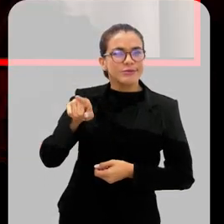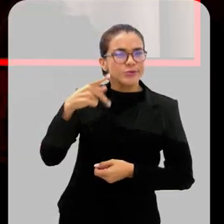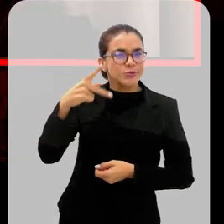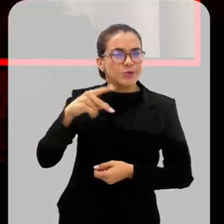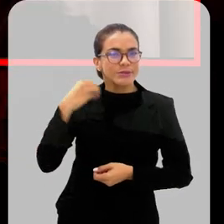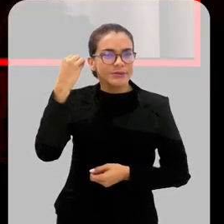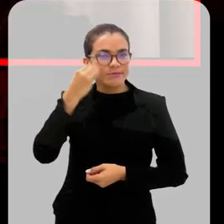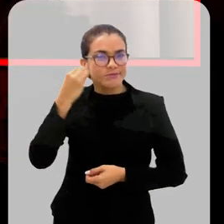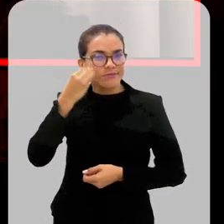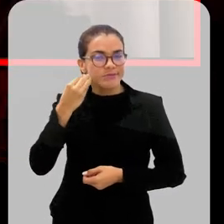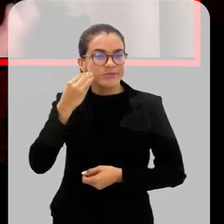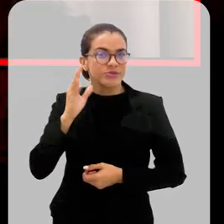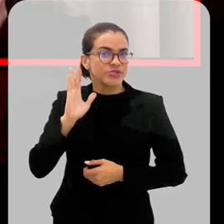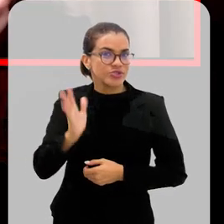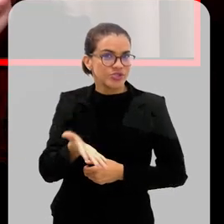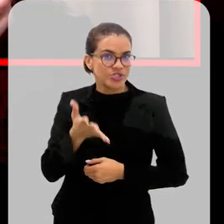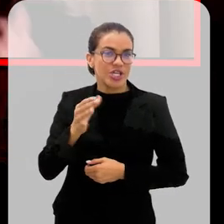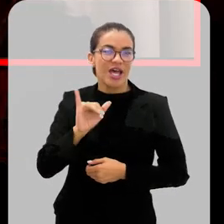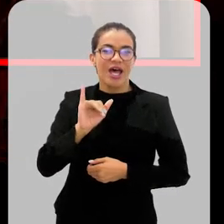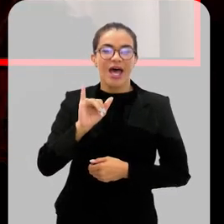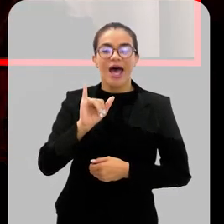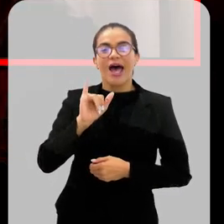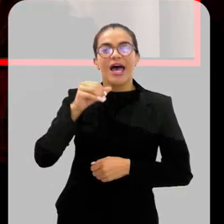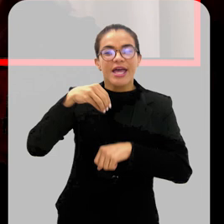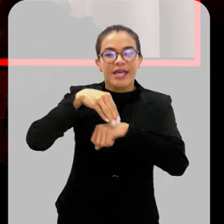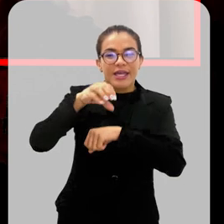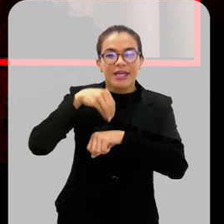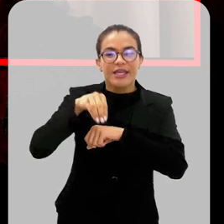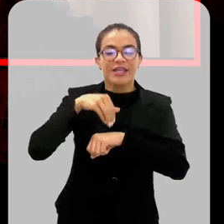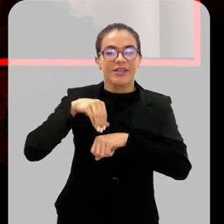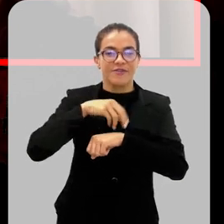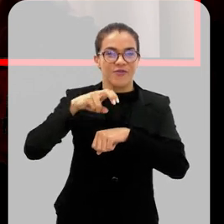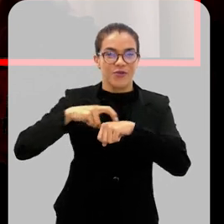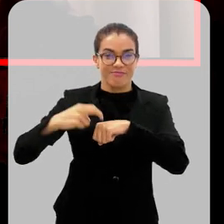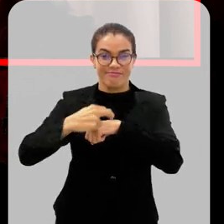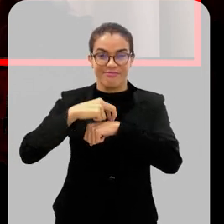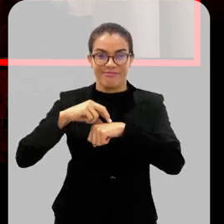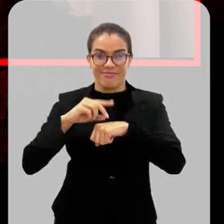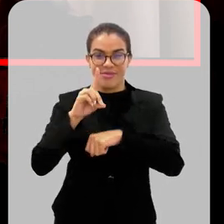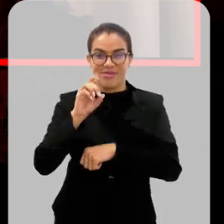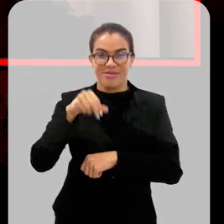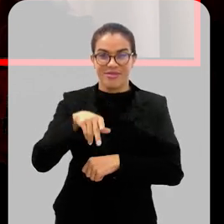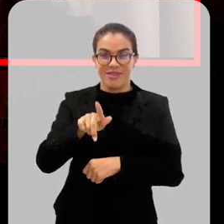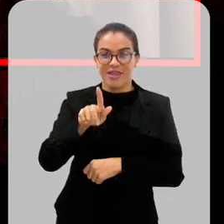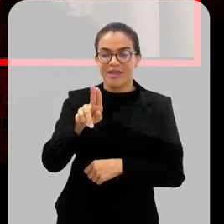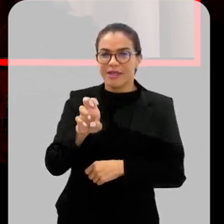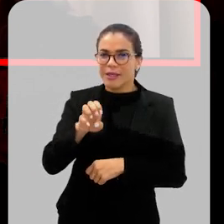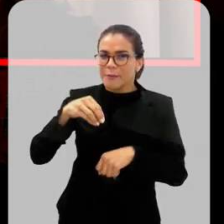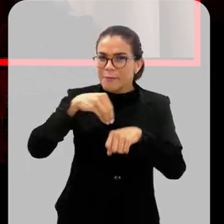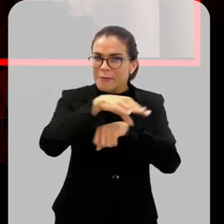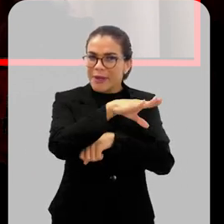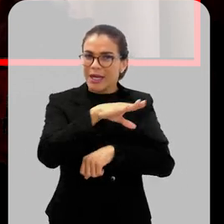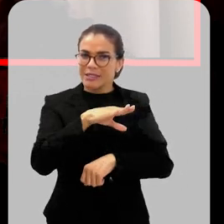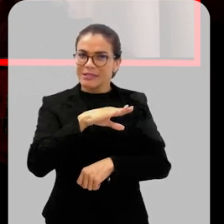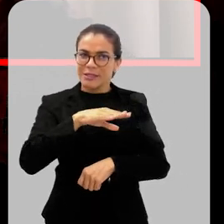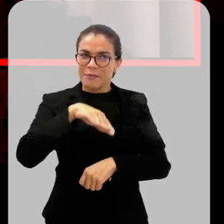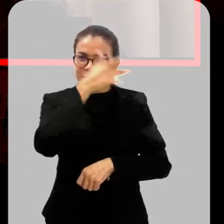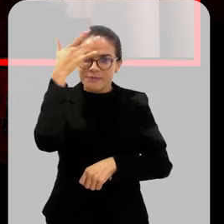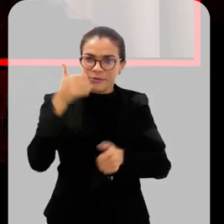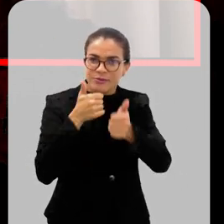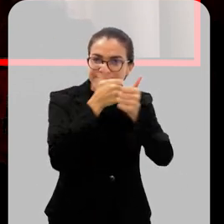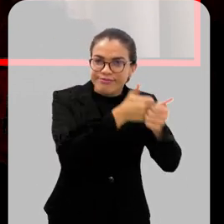experiência você já está no Infodengue, eu queria que você passasse para o nosso telespectador que não